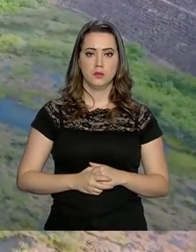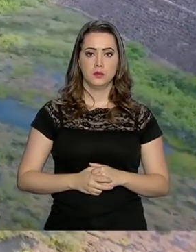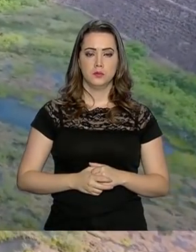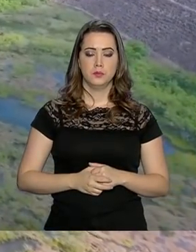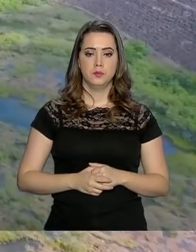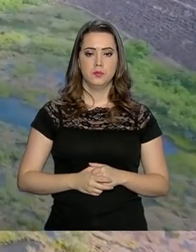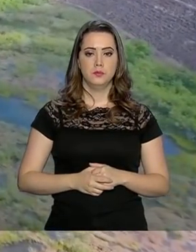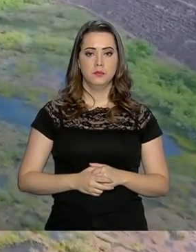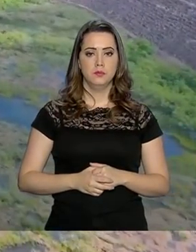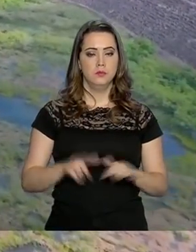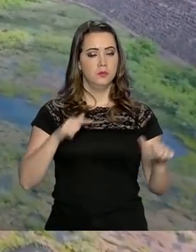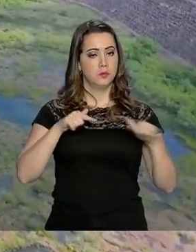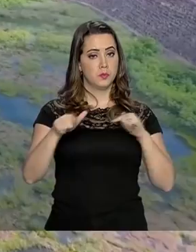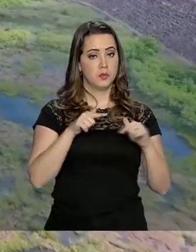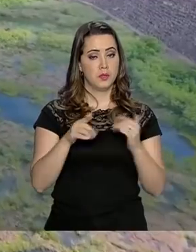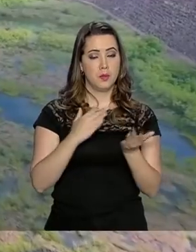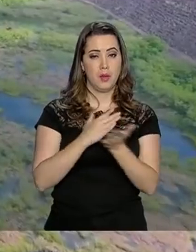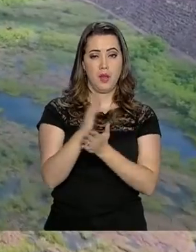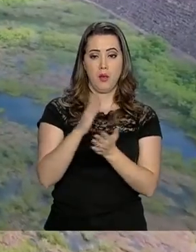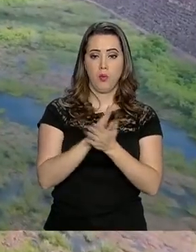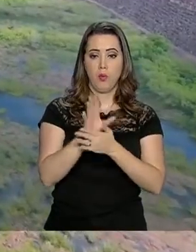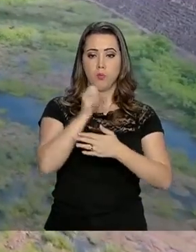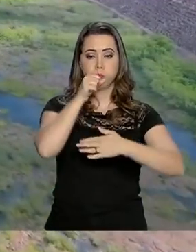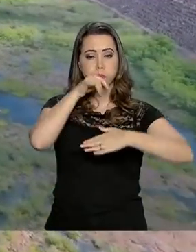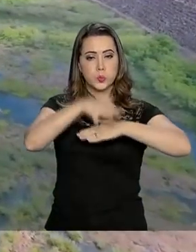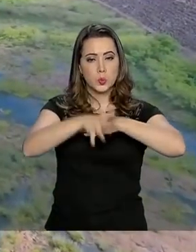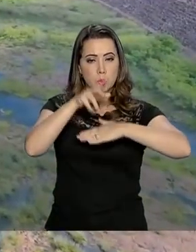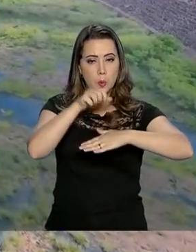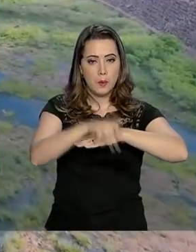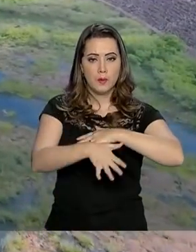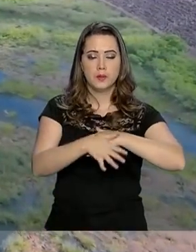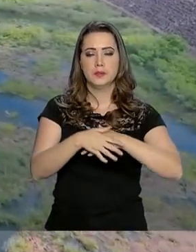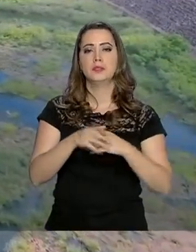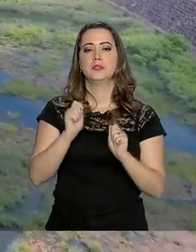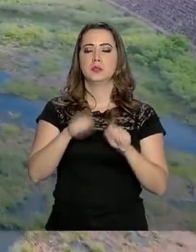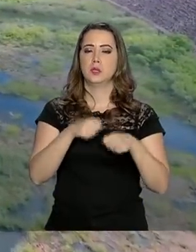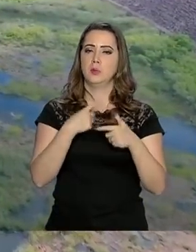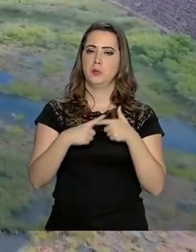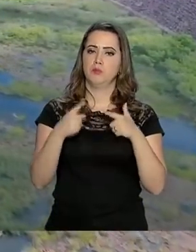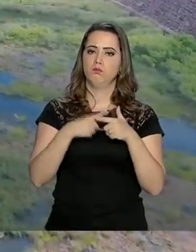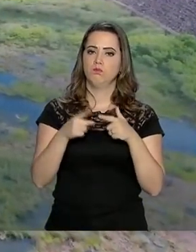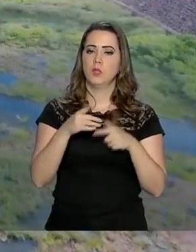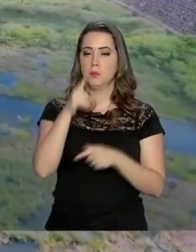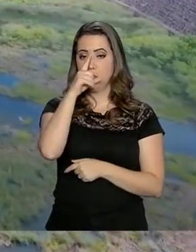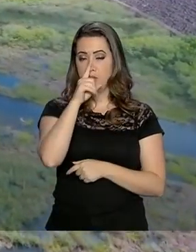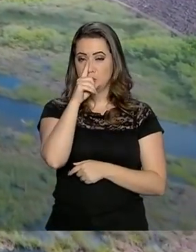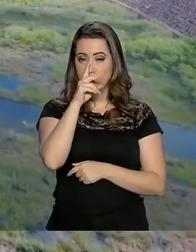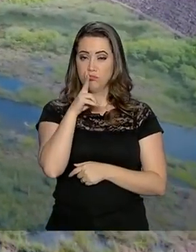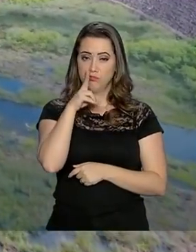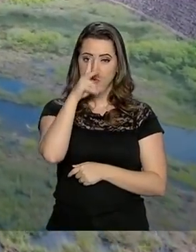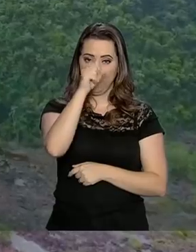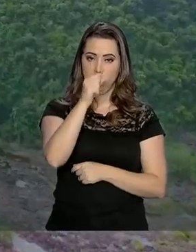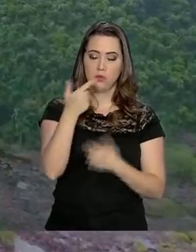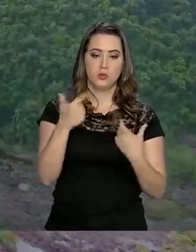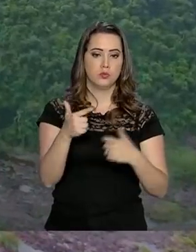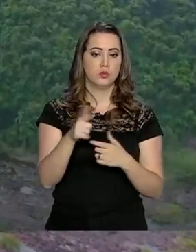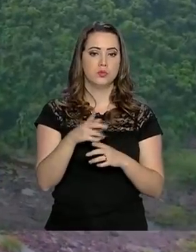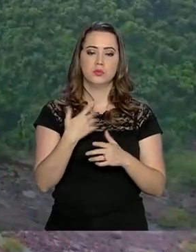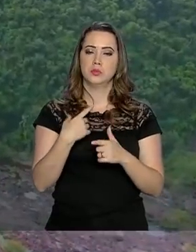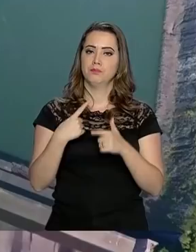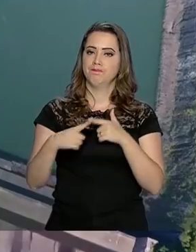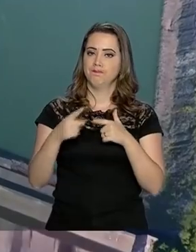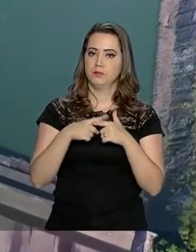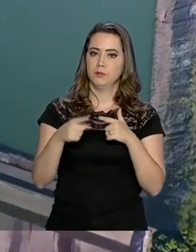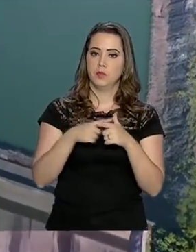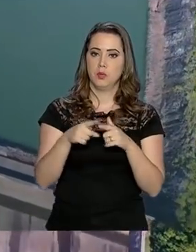O trabalho da ANEL começou pelas barragens das usinas que oferecem dano potencial alto. Elas não são barragens que correm risco de se